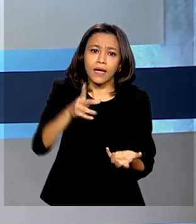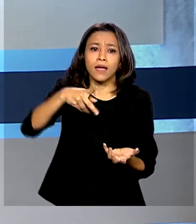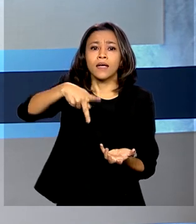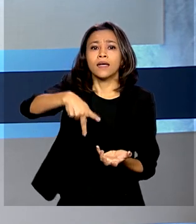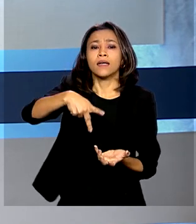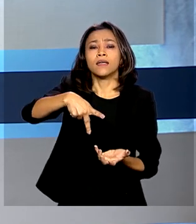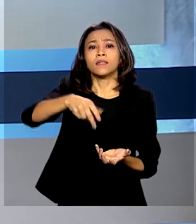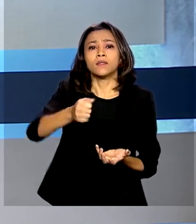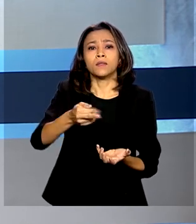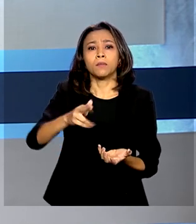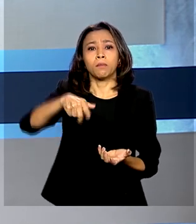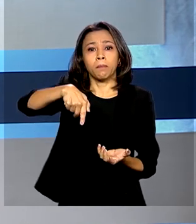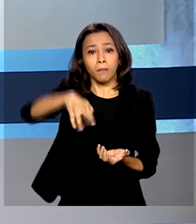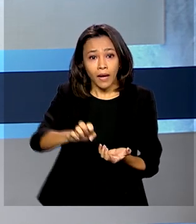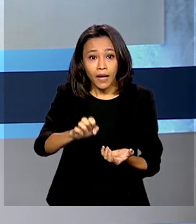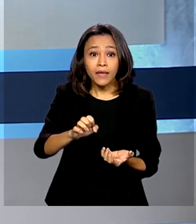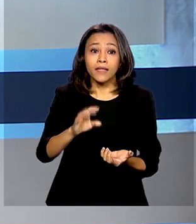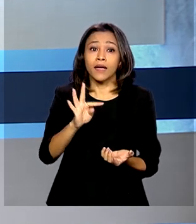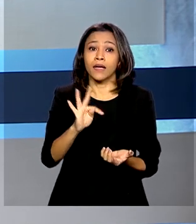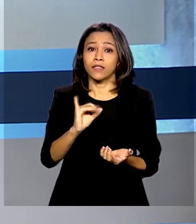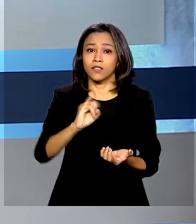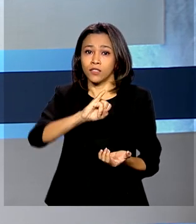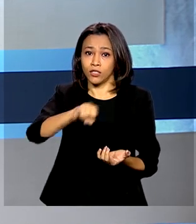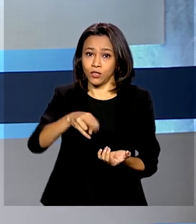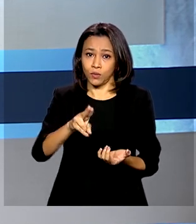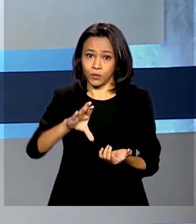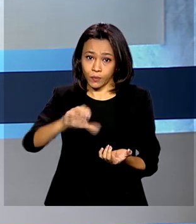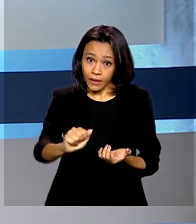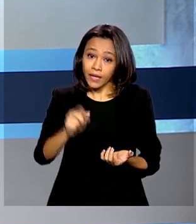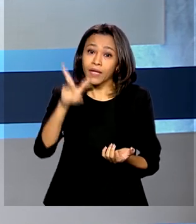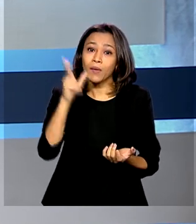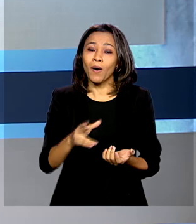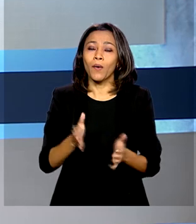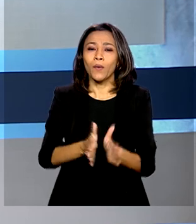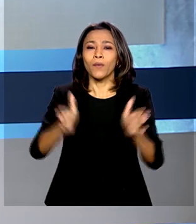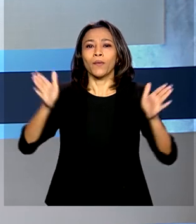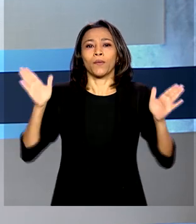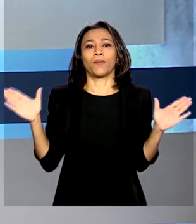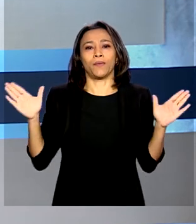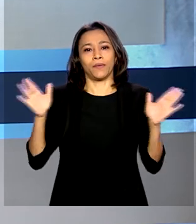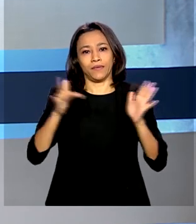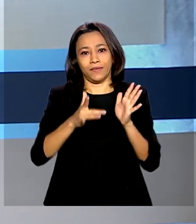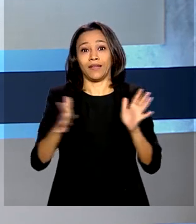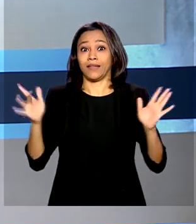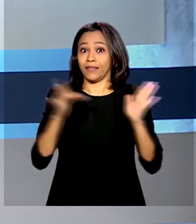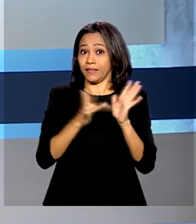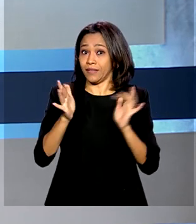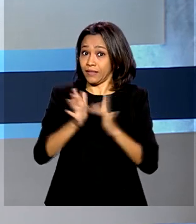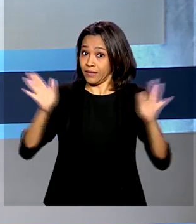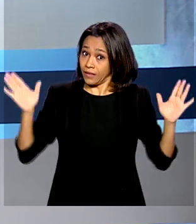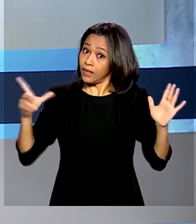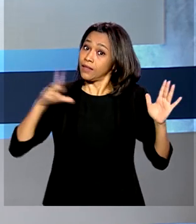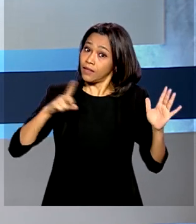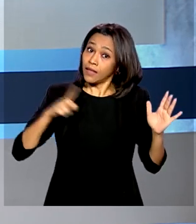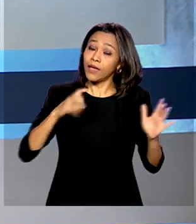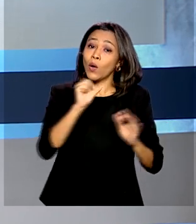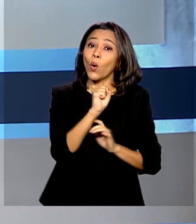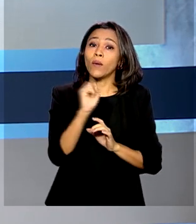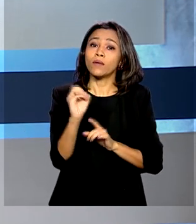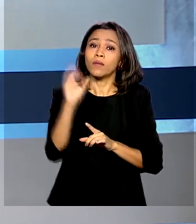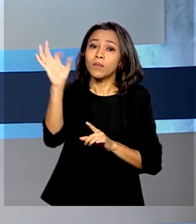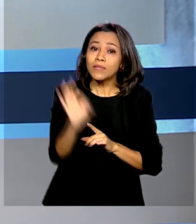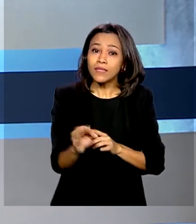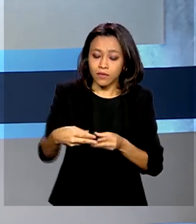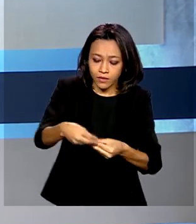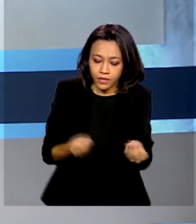Nacional da Tijuca, como Cristo Redentor, que reabrem neste sábado, 15 de agosto, vão ter 80% de desconto no valor do